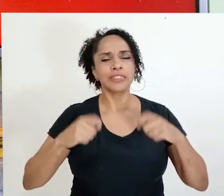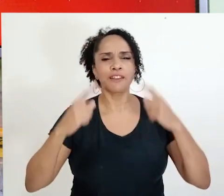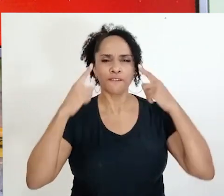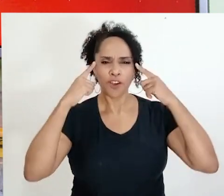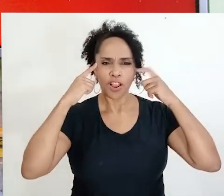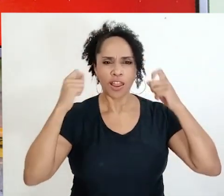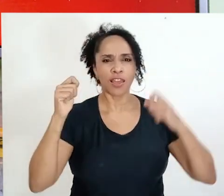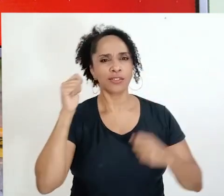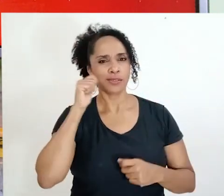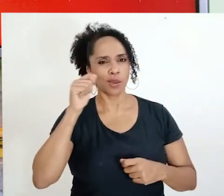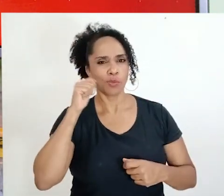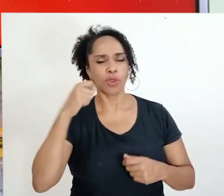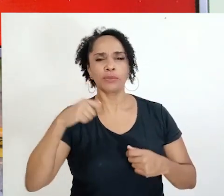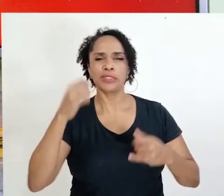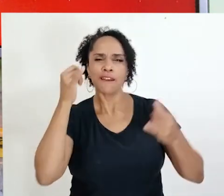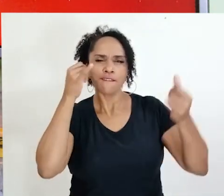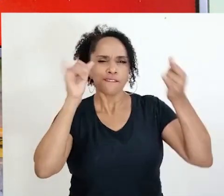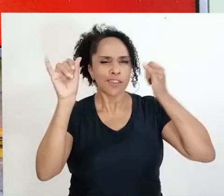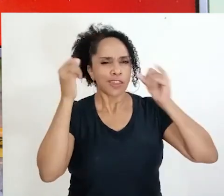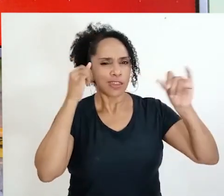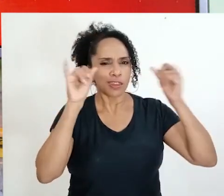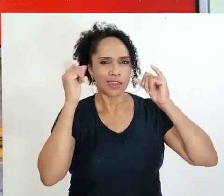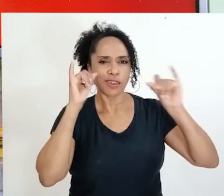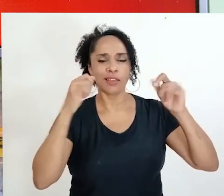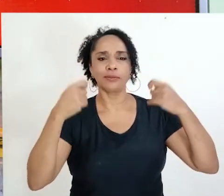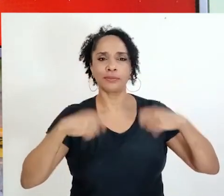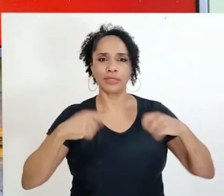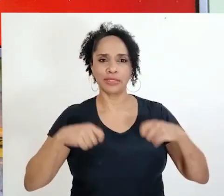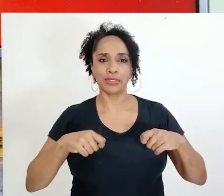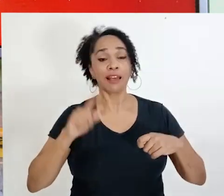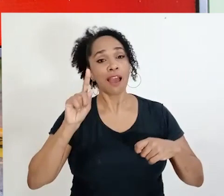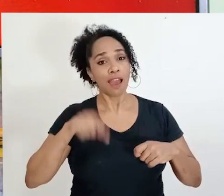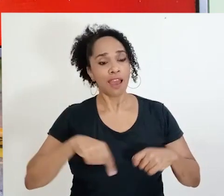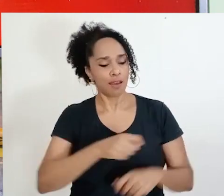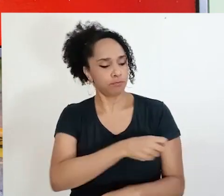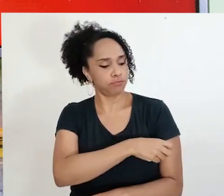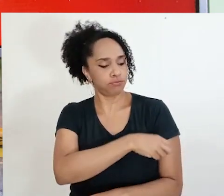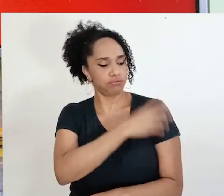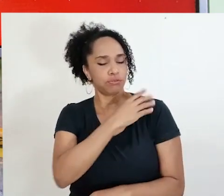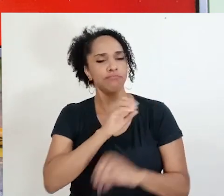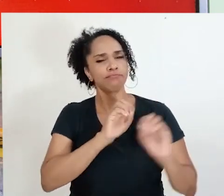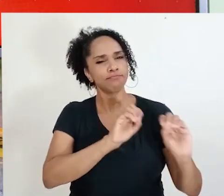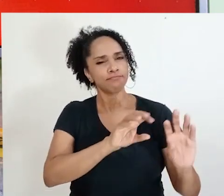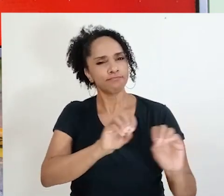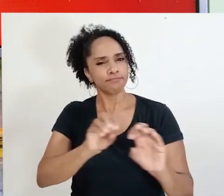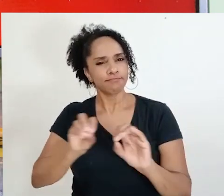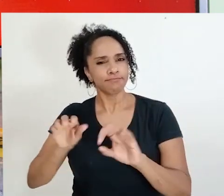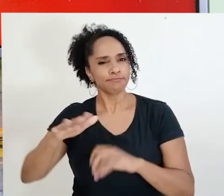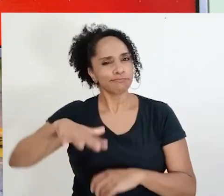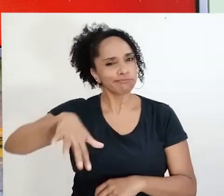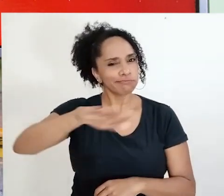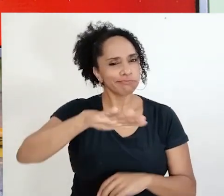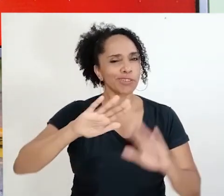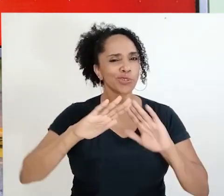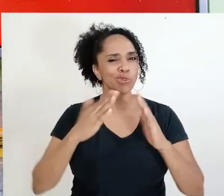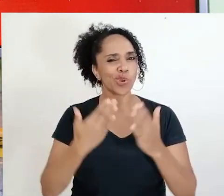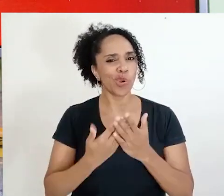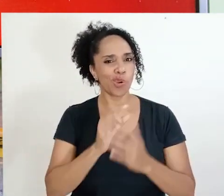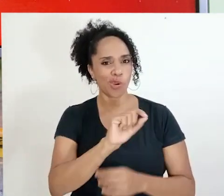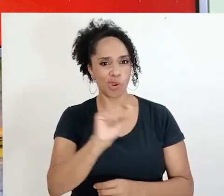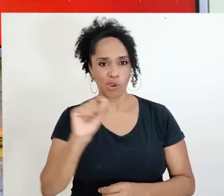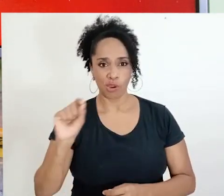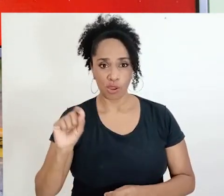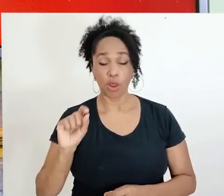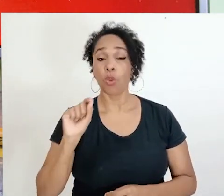prevenção da violência contra a mulher nos currículos da educação básica e instituiu a Semana